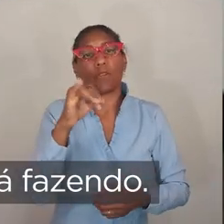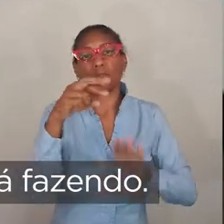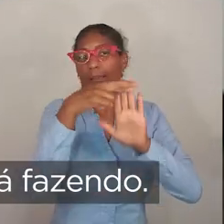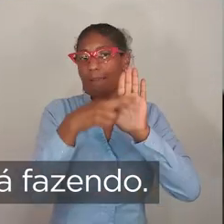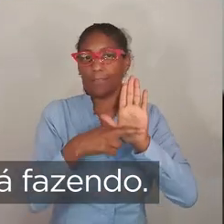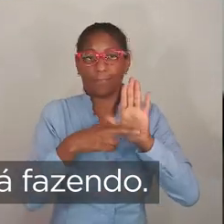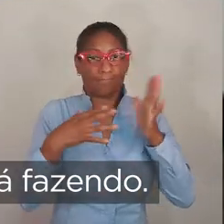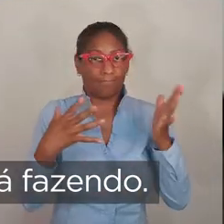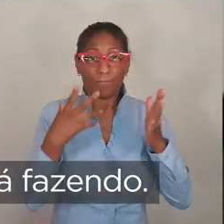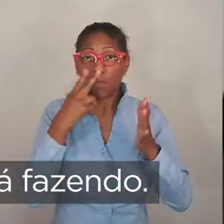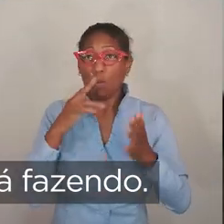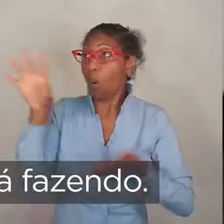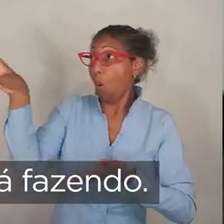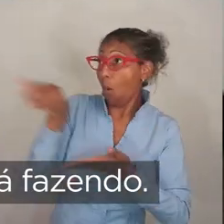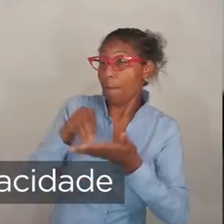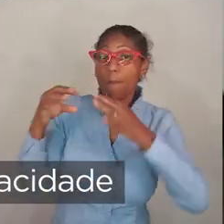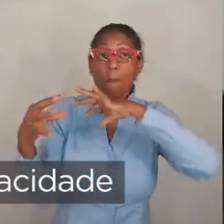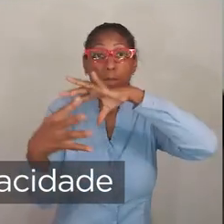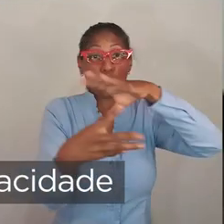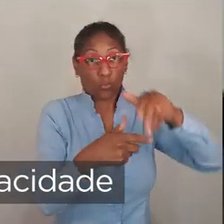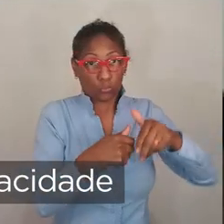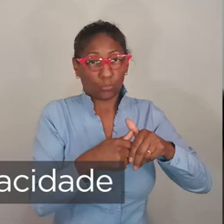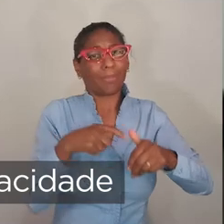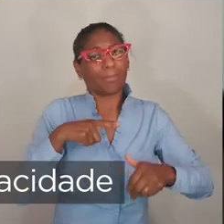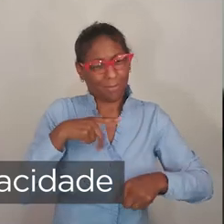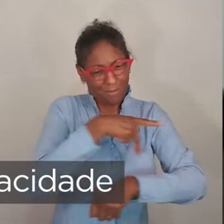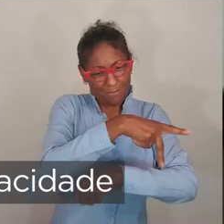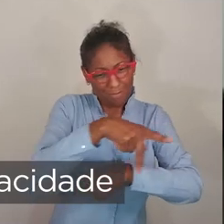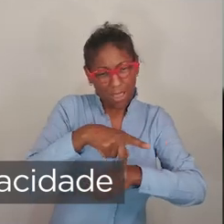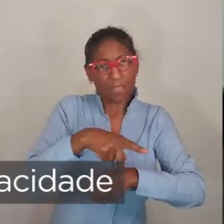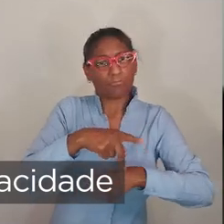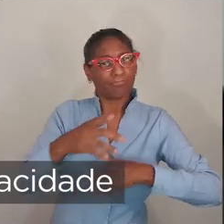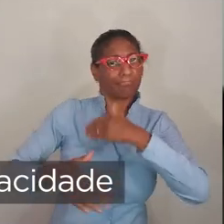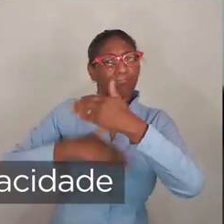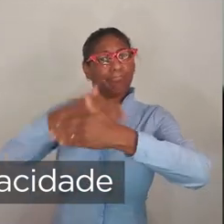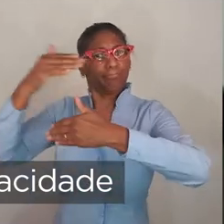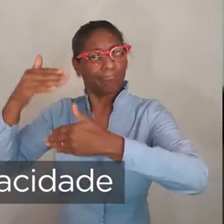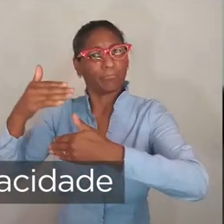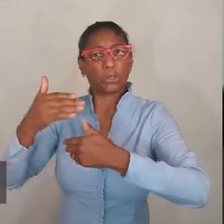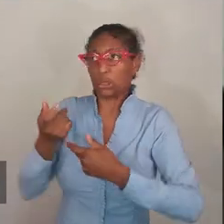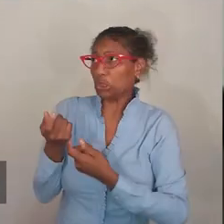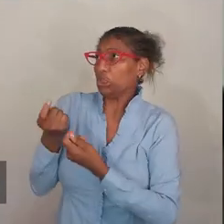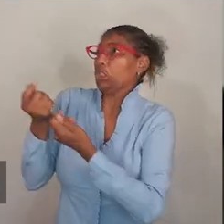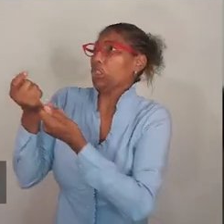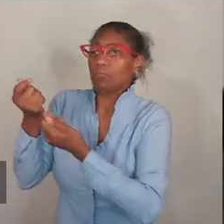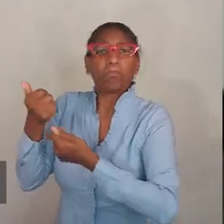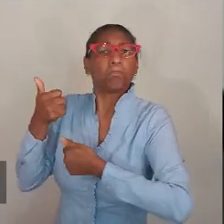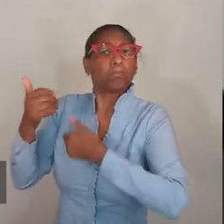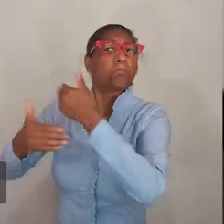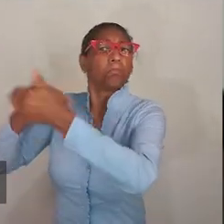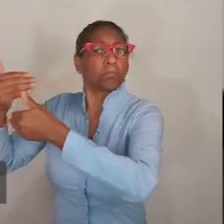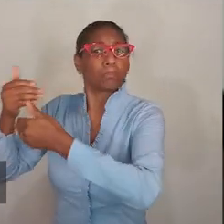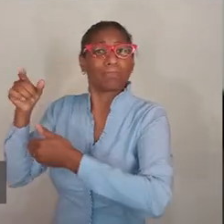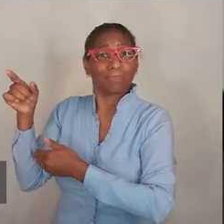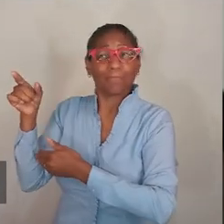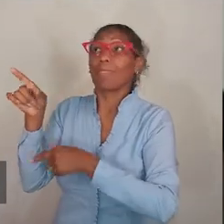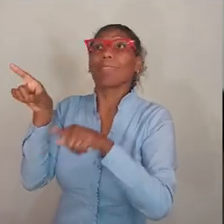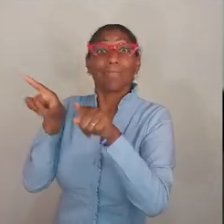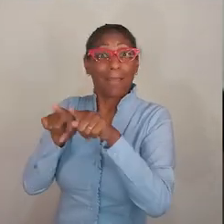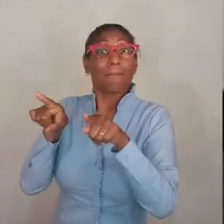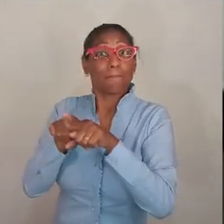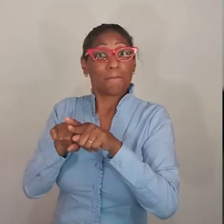restrições, como o mundo inteiro está fazendo. Como países desenvolvidos, que teriam muito mais capacidade do que nós de fazer a expansão do seu sistema,